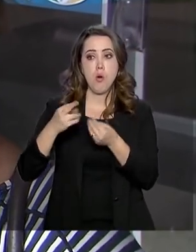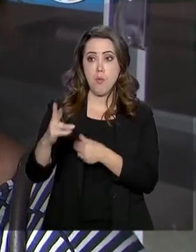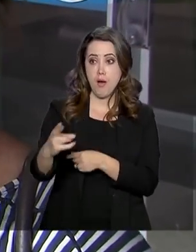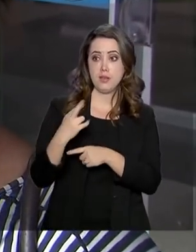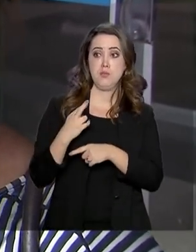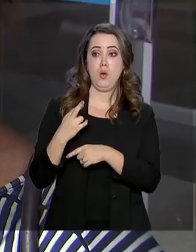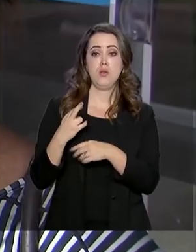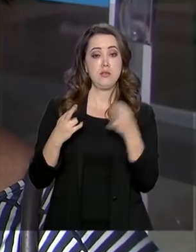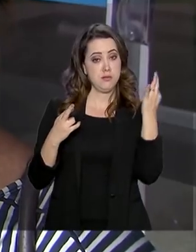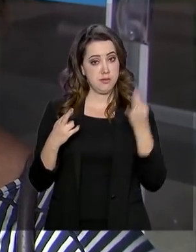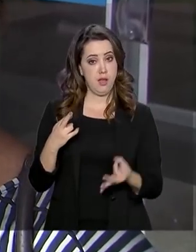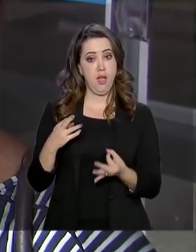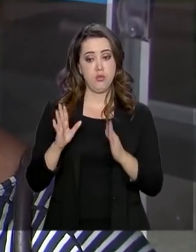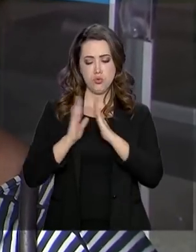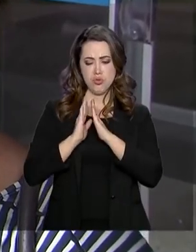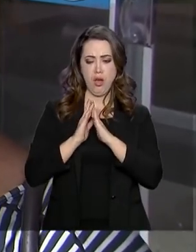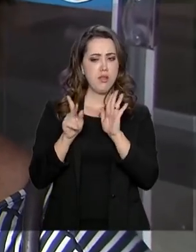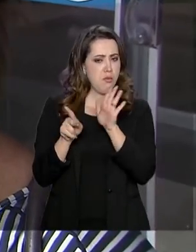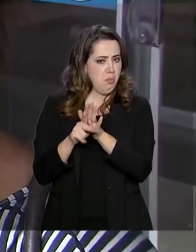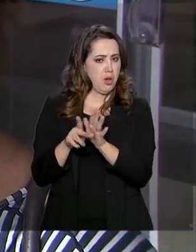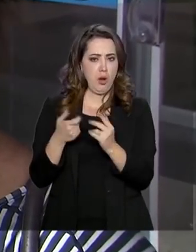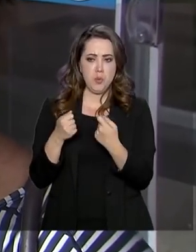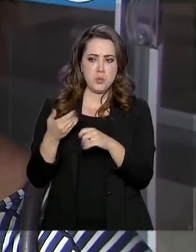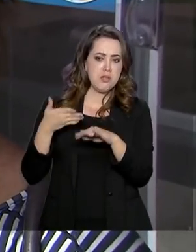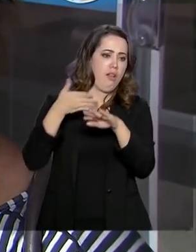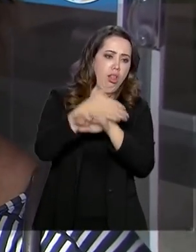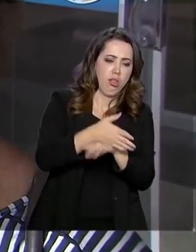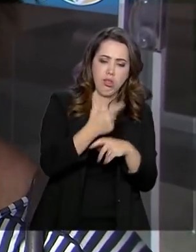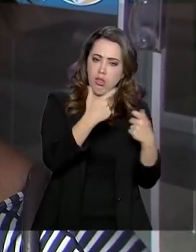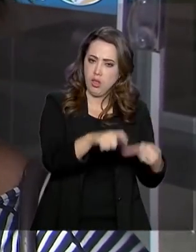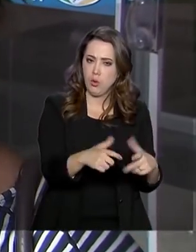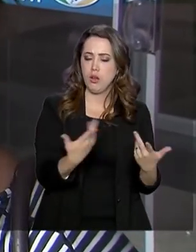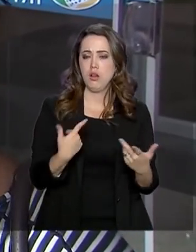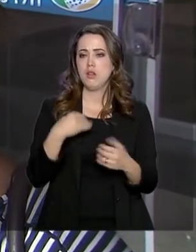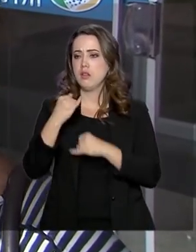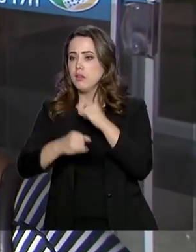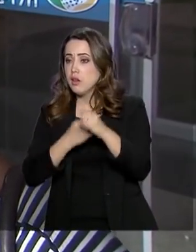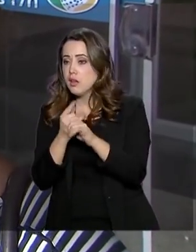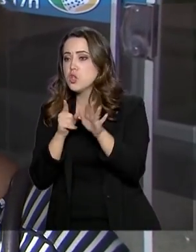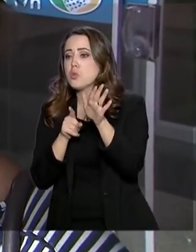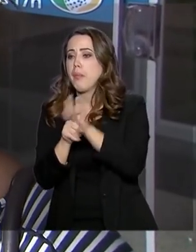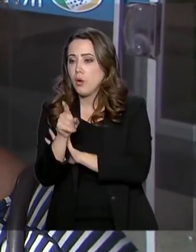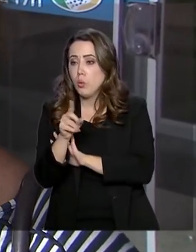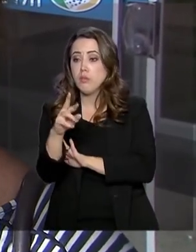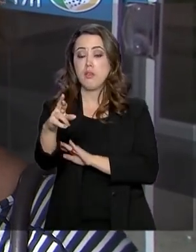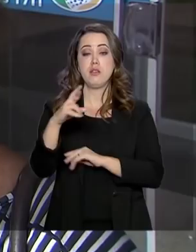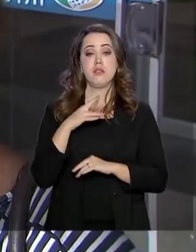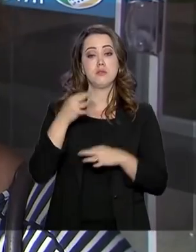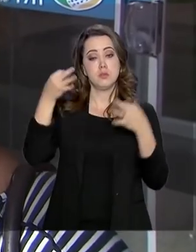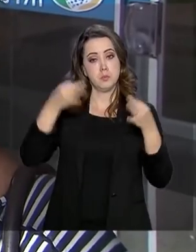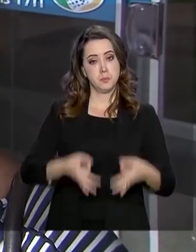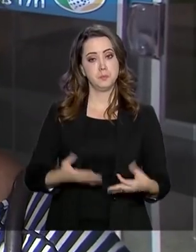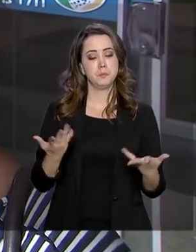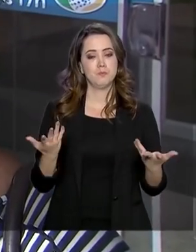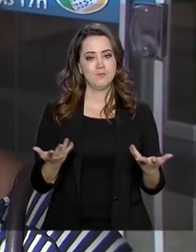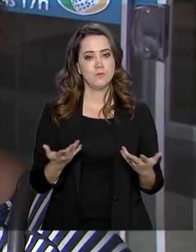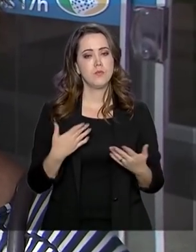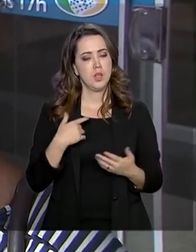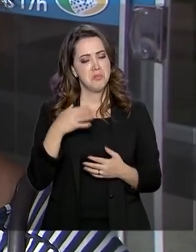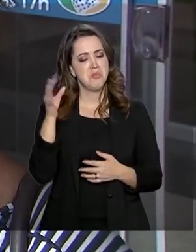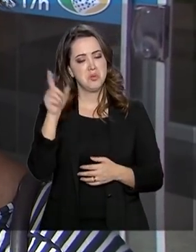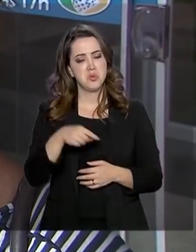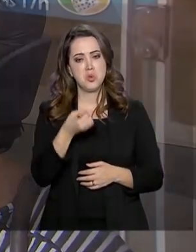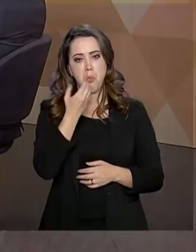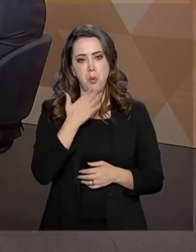satisfatória de casa, ter esse suporte via internet realmente, de eu perguntar e ter uma resposta plausível, que me